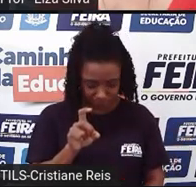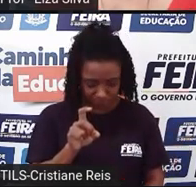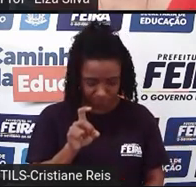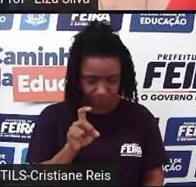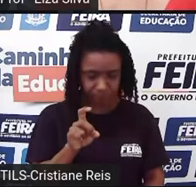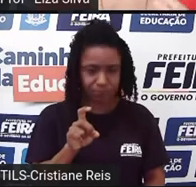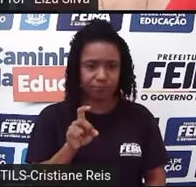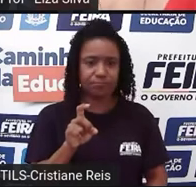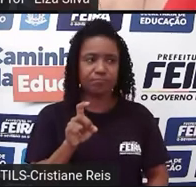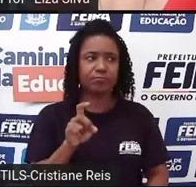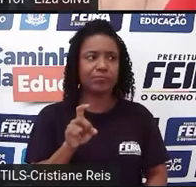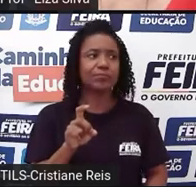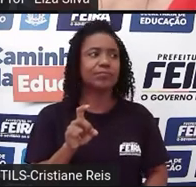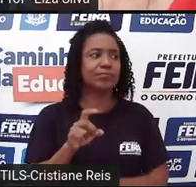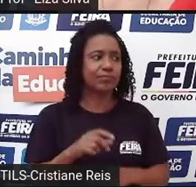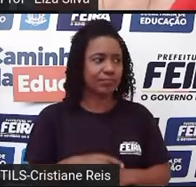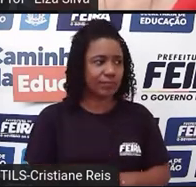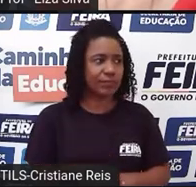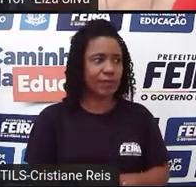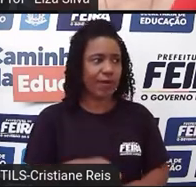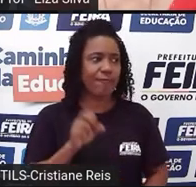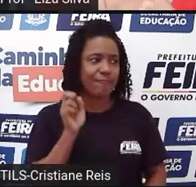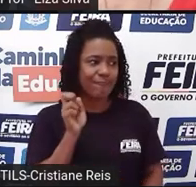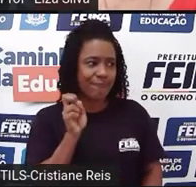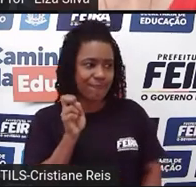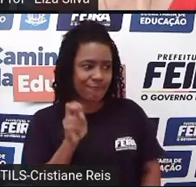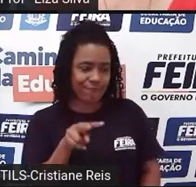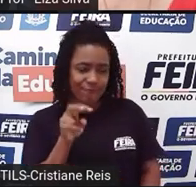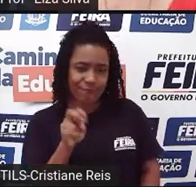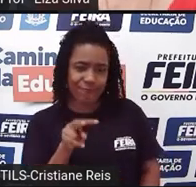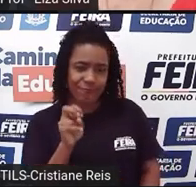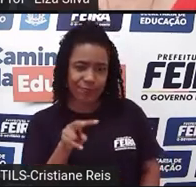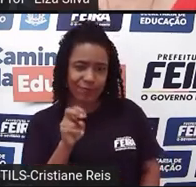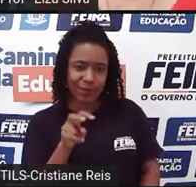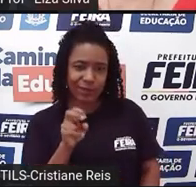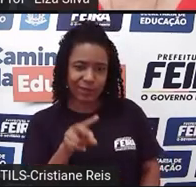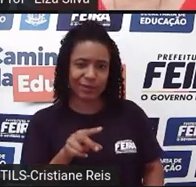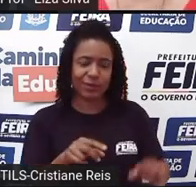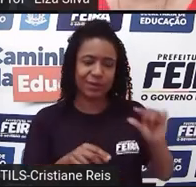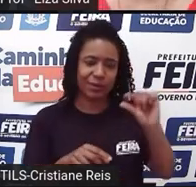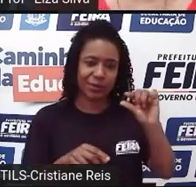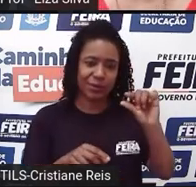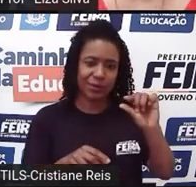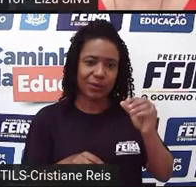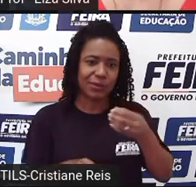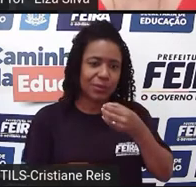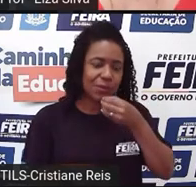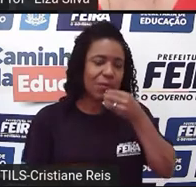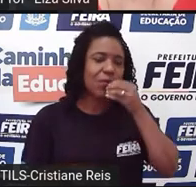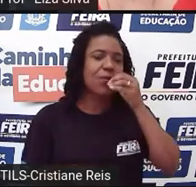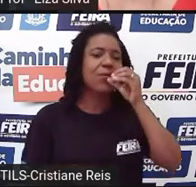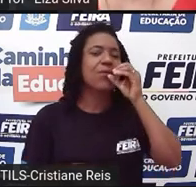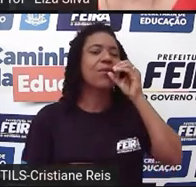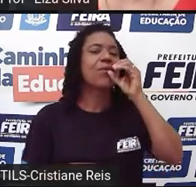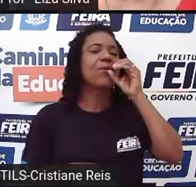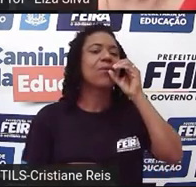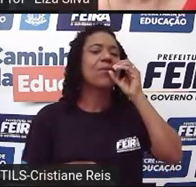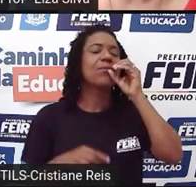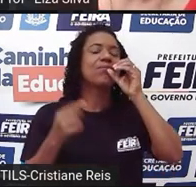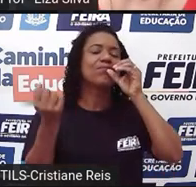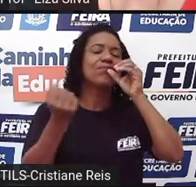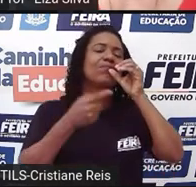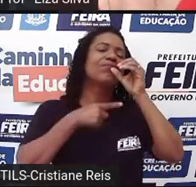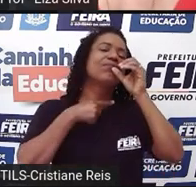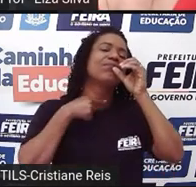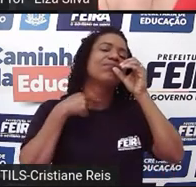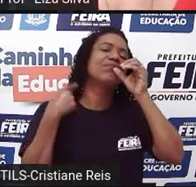Ele também ingere veneno, só que com o objetivo realmente de se matar, que foi diferente de Julieta.